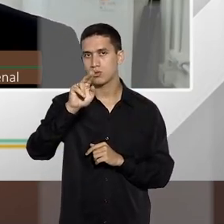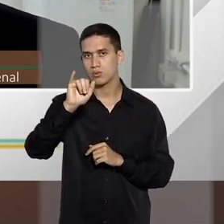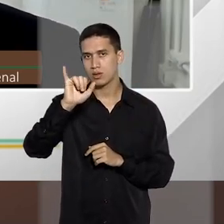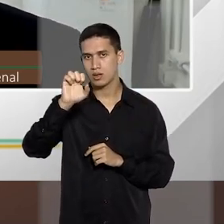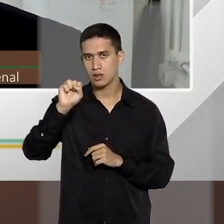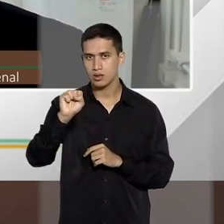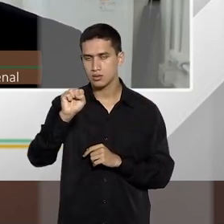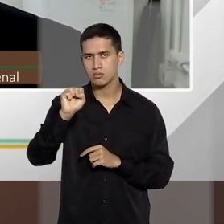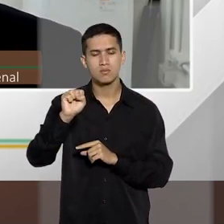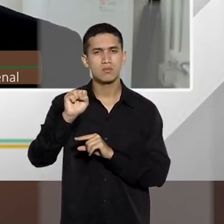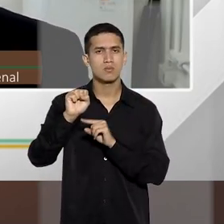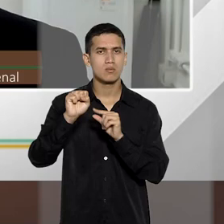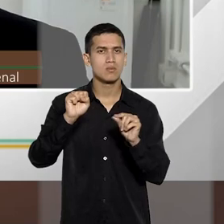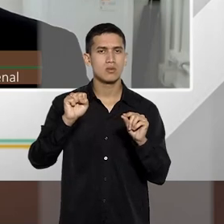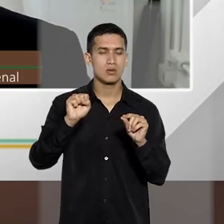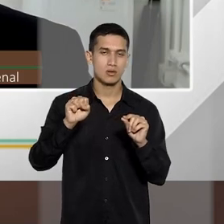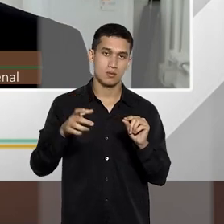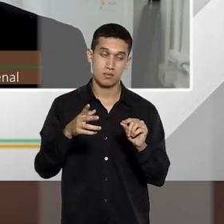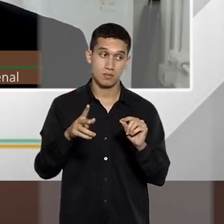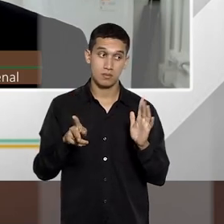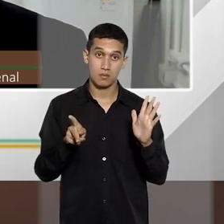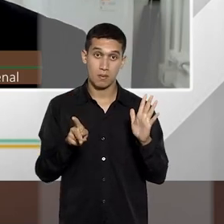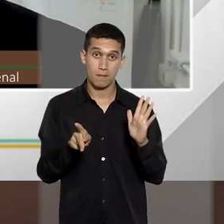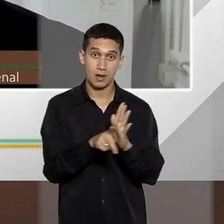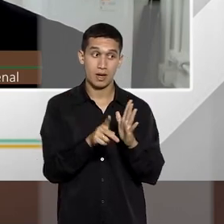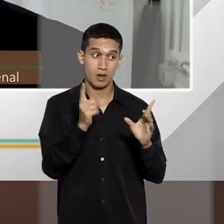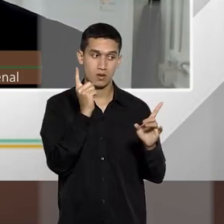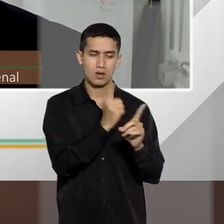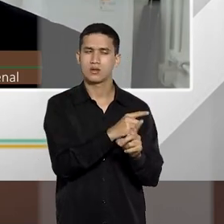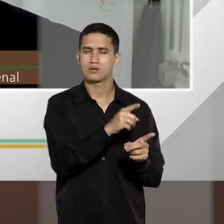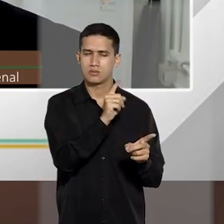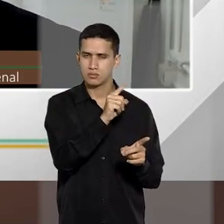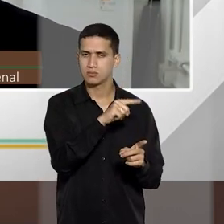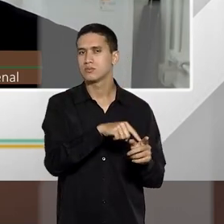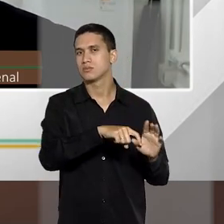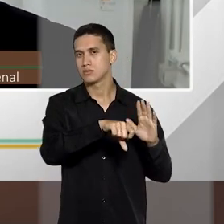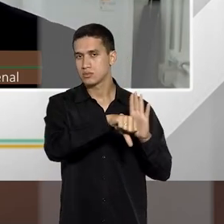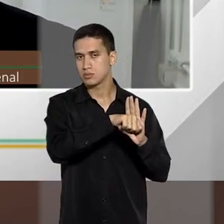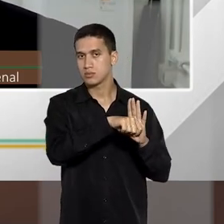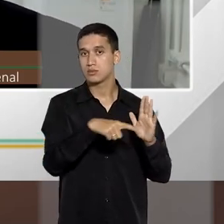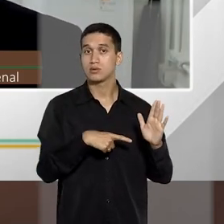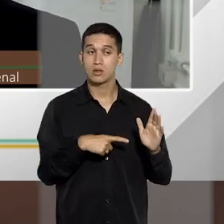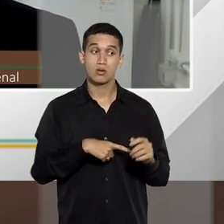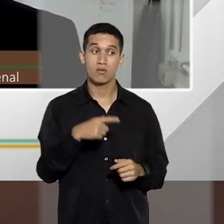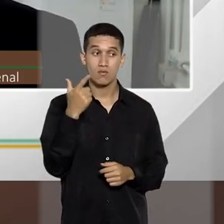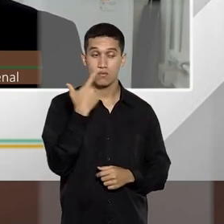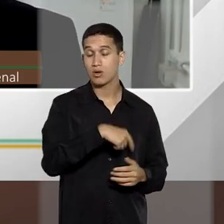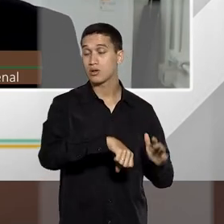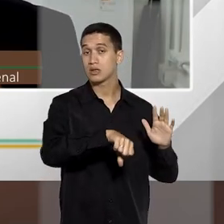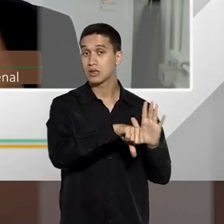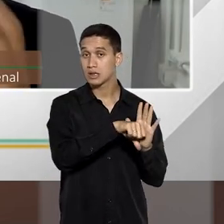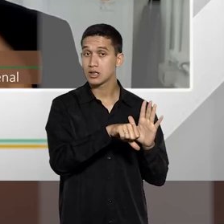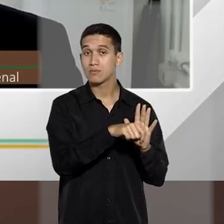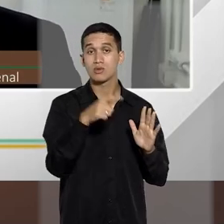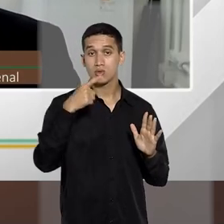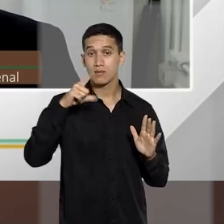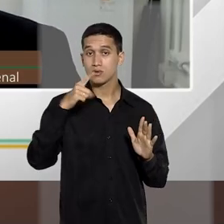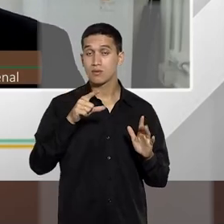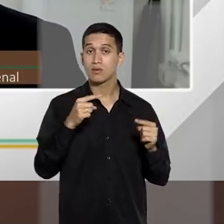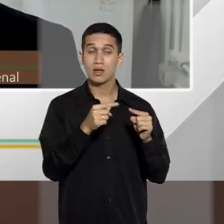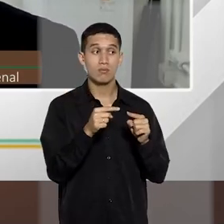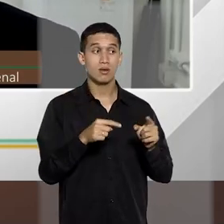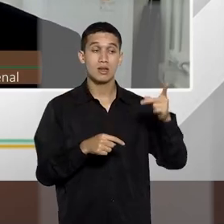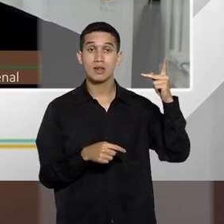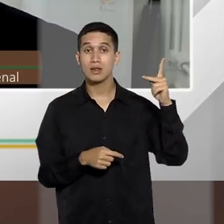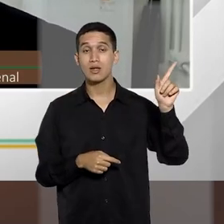aqueles que para a configuração do crime se exige uma reiteração criminosa que demonstre um modo de vida. O